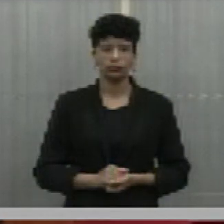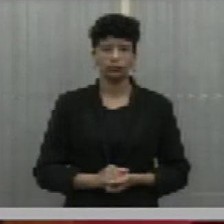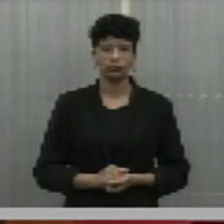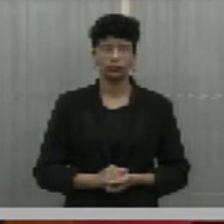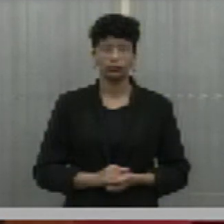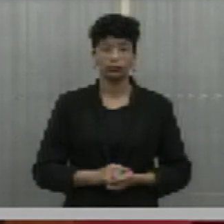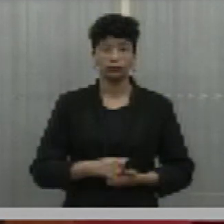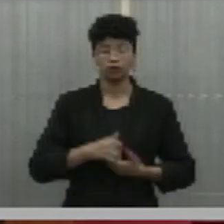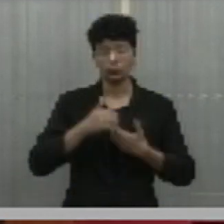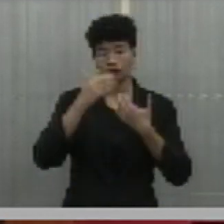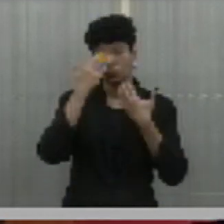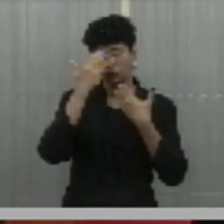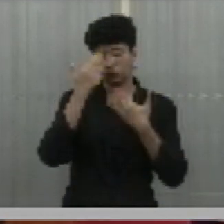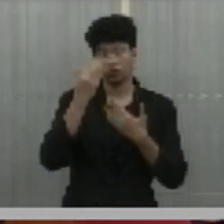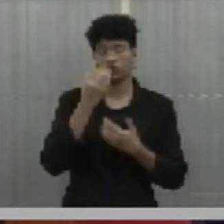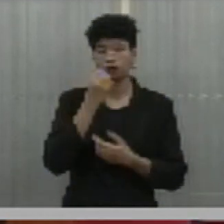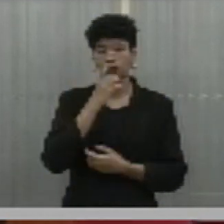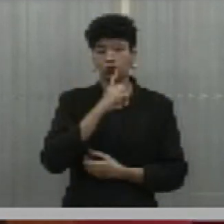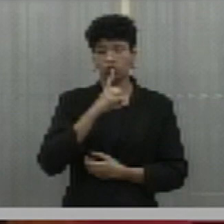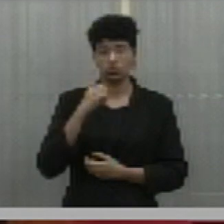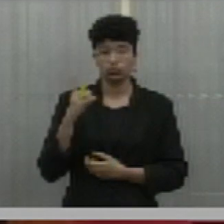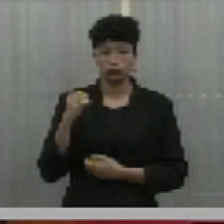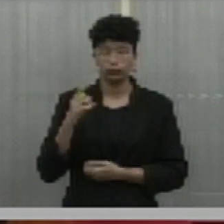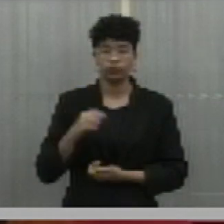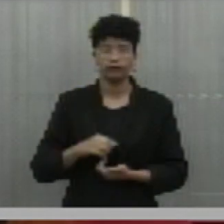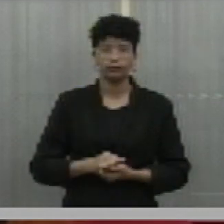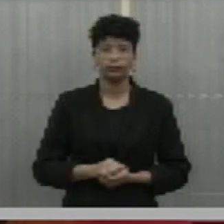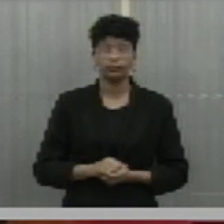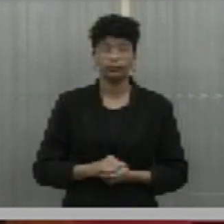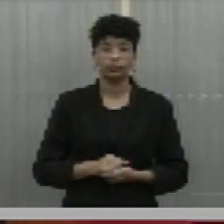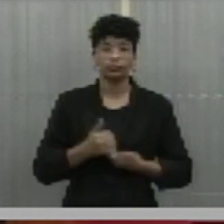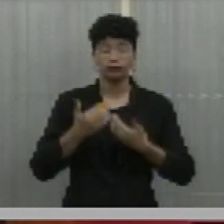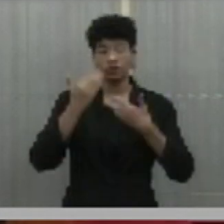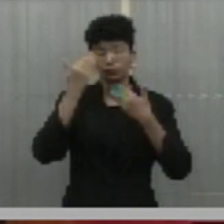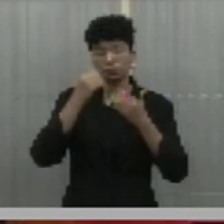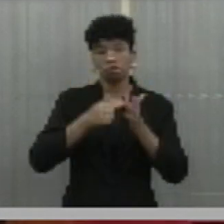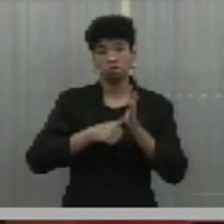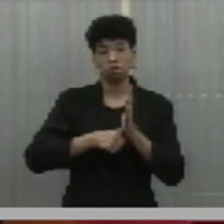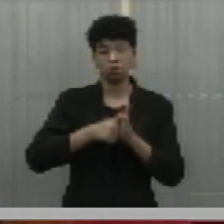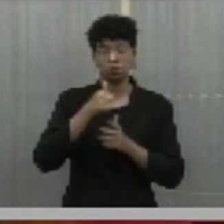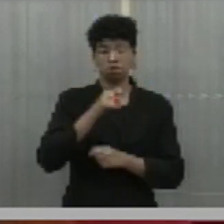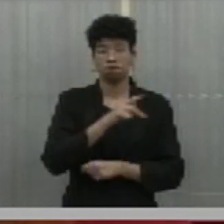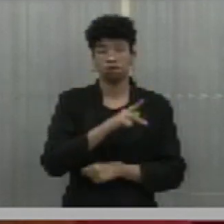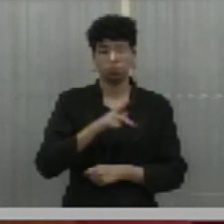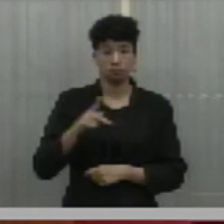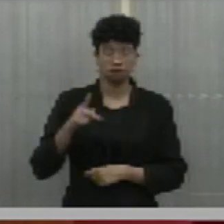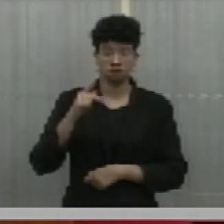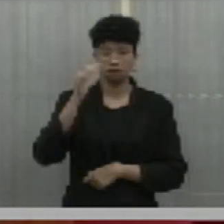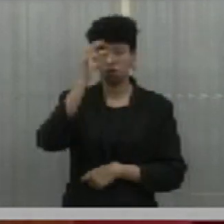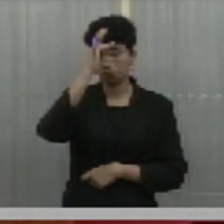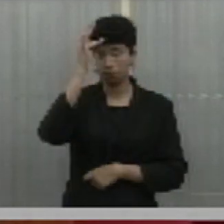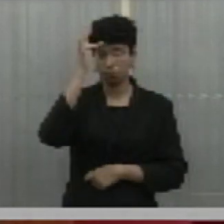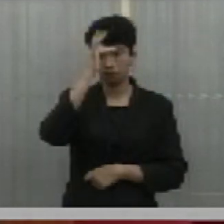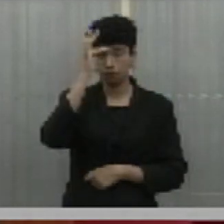Obrigado, bom dia. queria agradecer primeiro ao presidente Franz Zé Silva